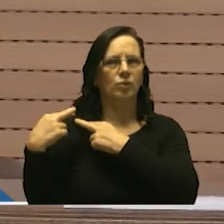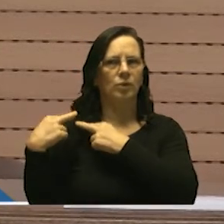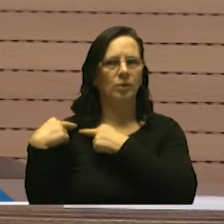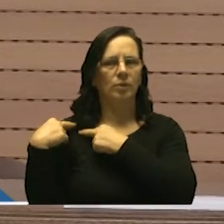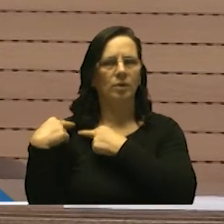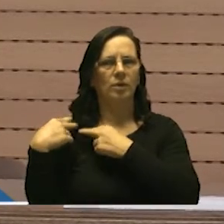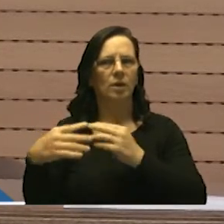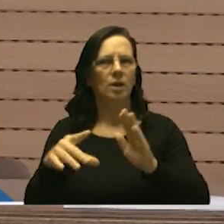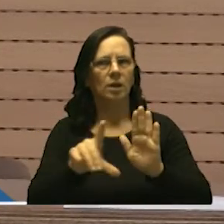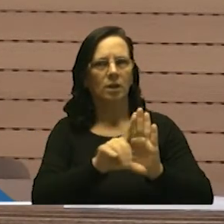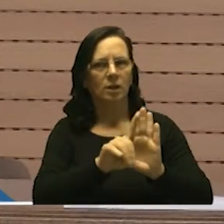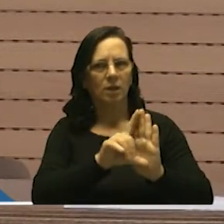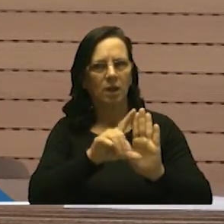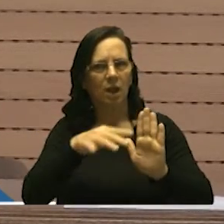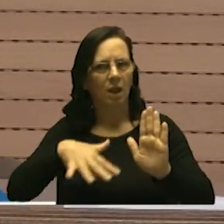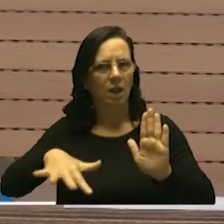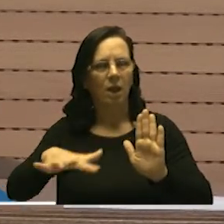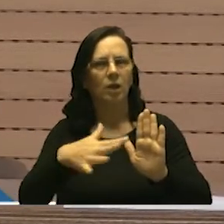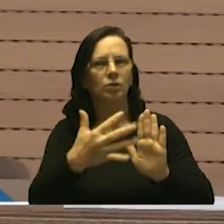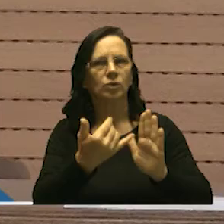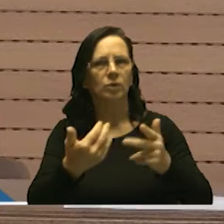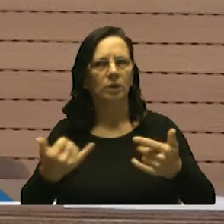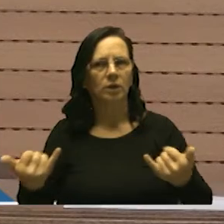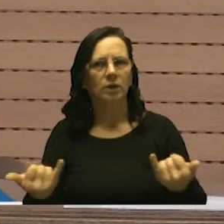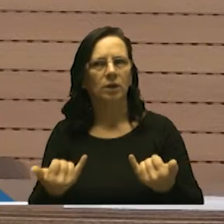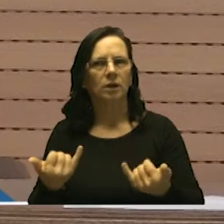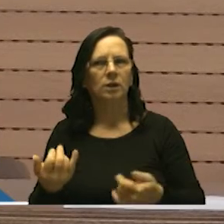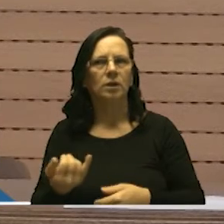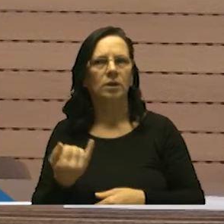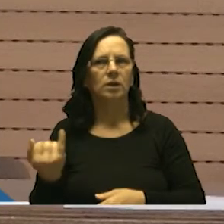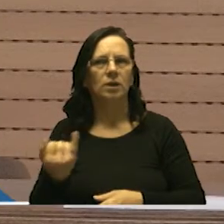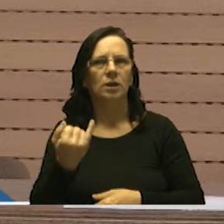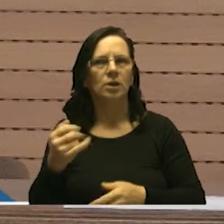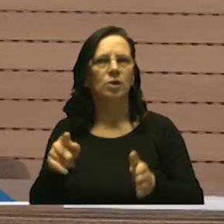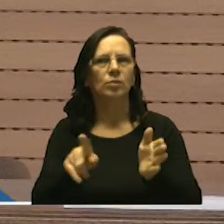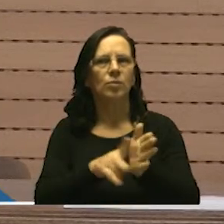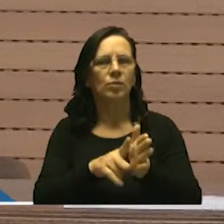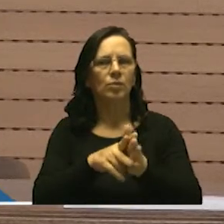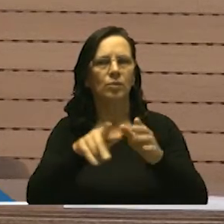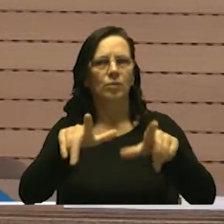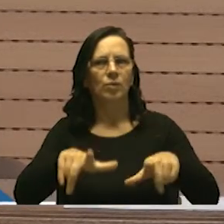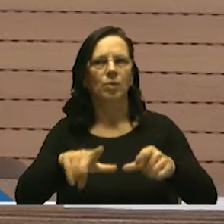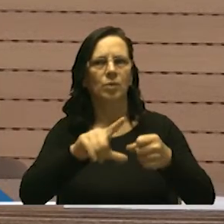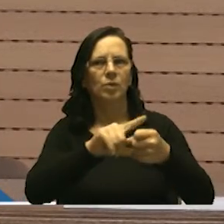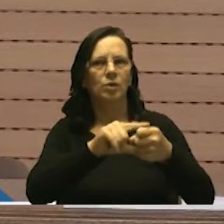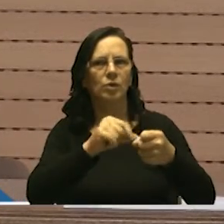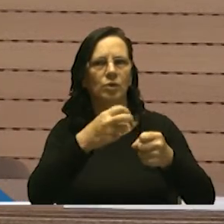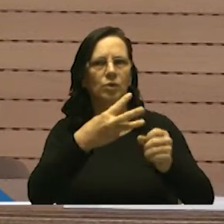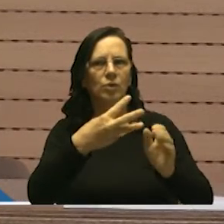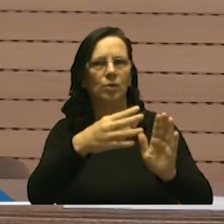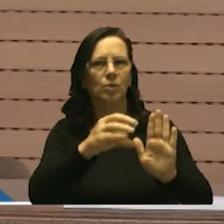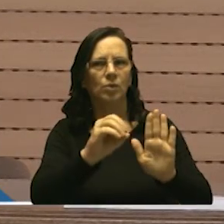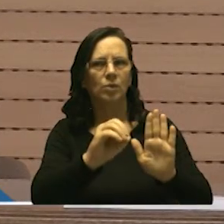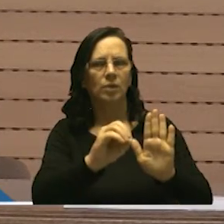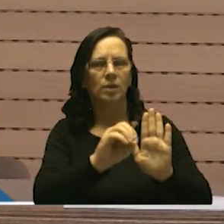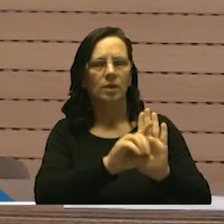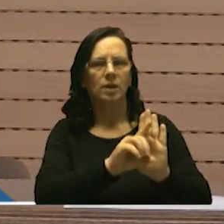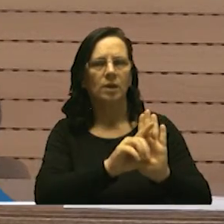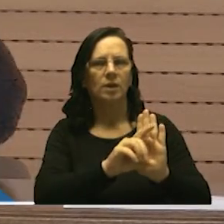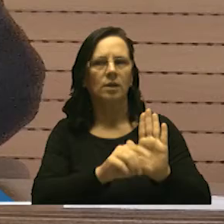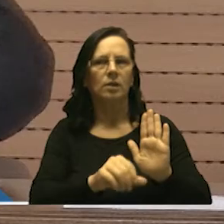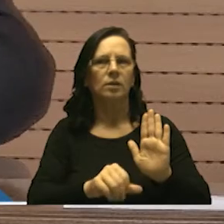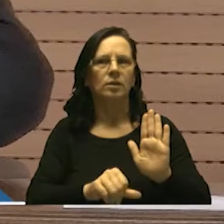legislar sobre assuntos de interesse local no artigo 30 do inciso primeiro.